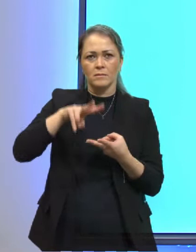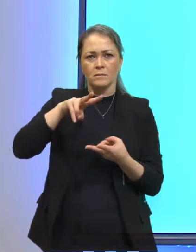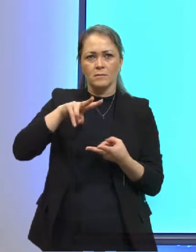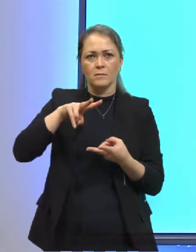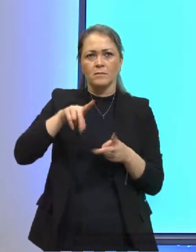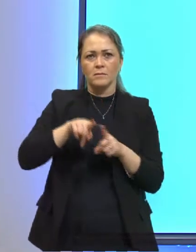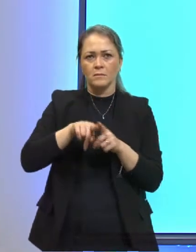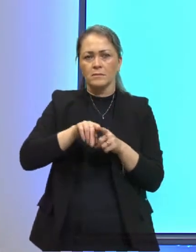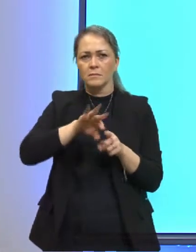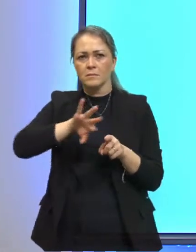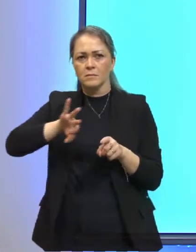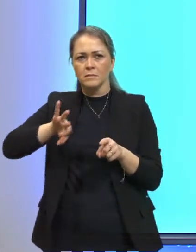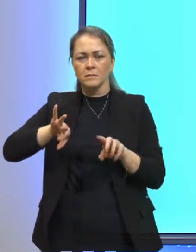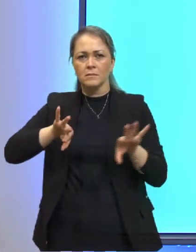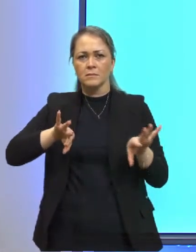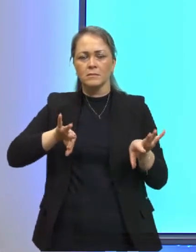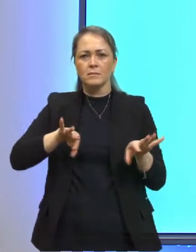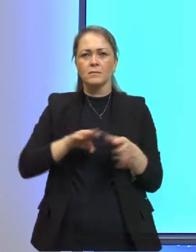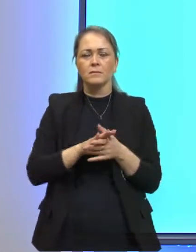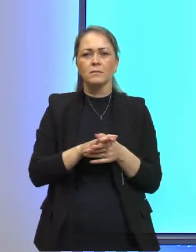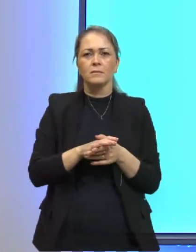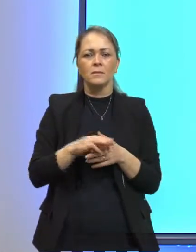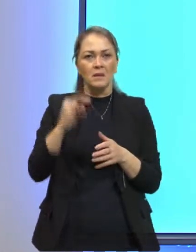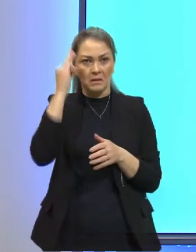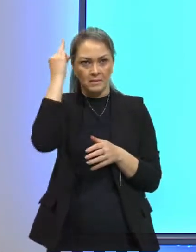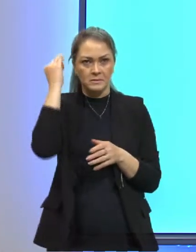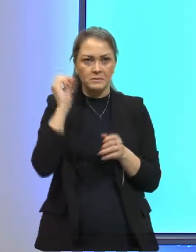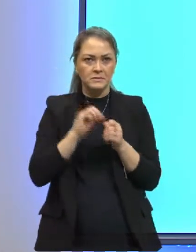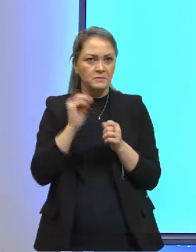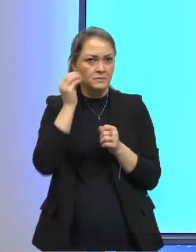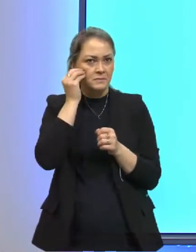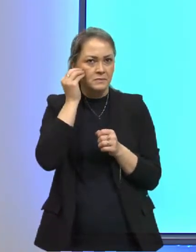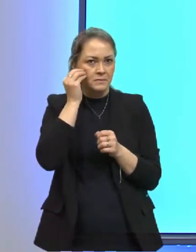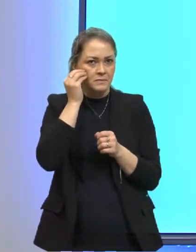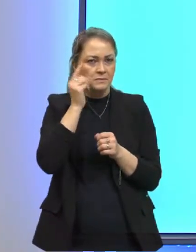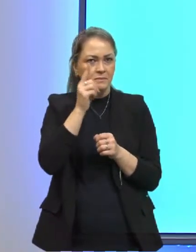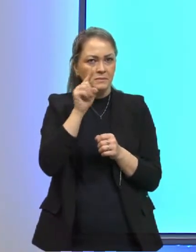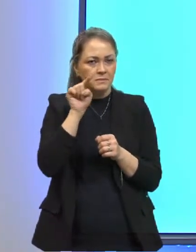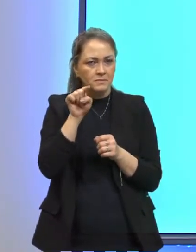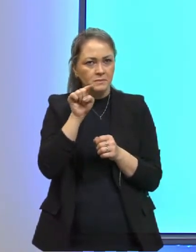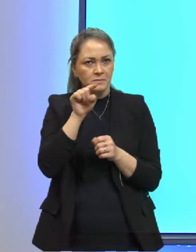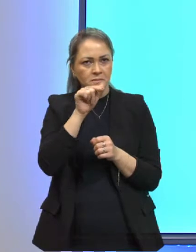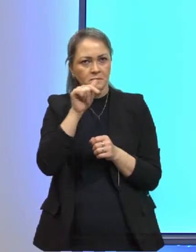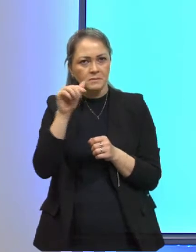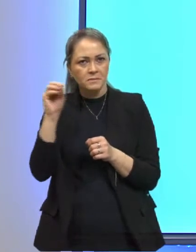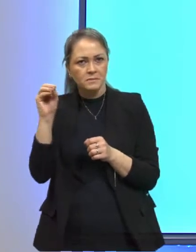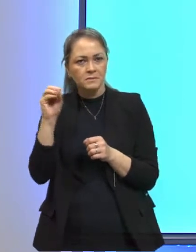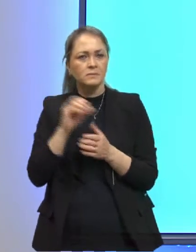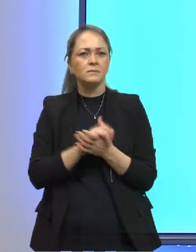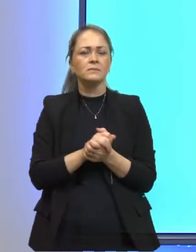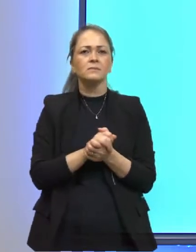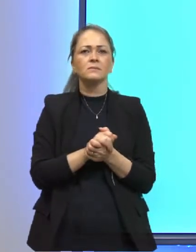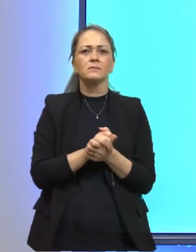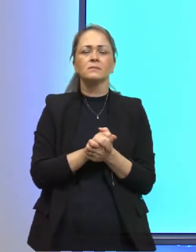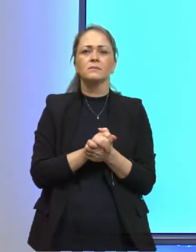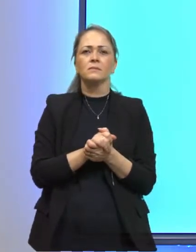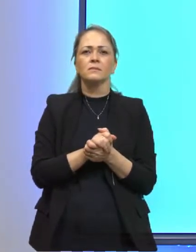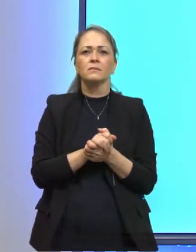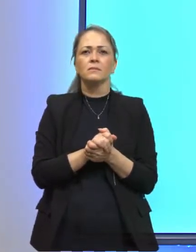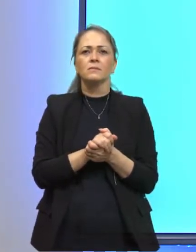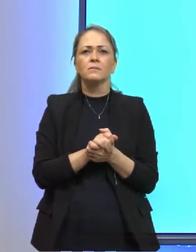e pouco. Então, ou 1700. Agora a história me pegou. Mas enfim,